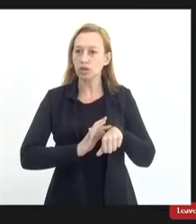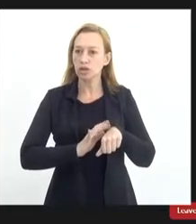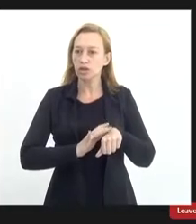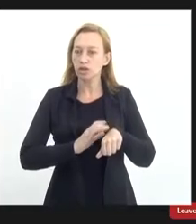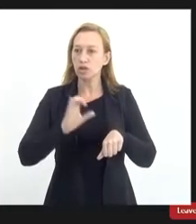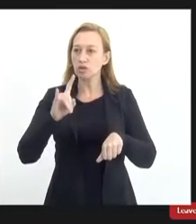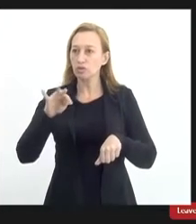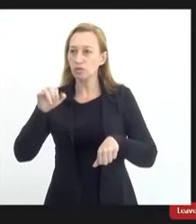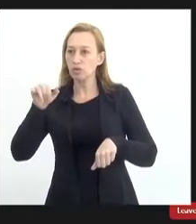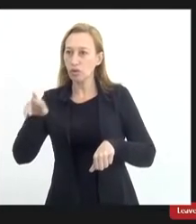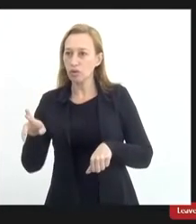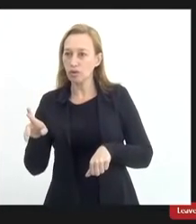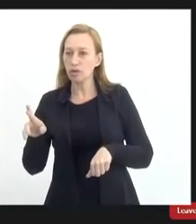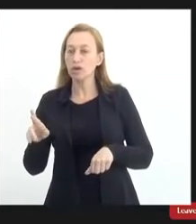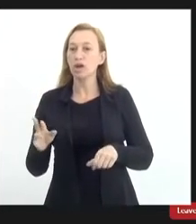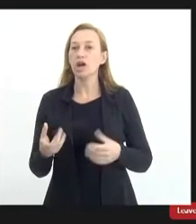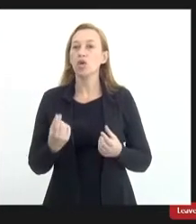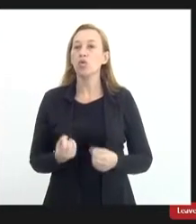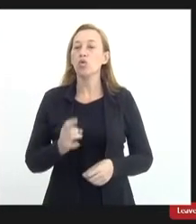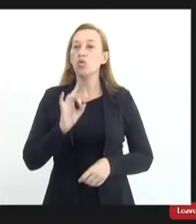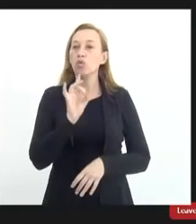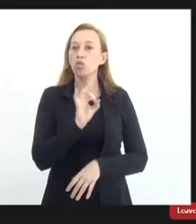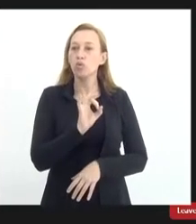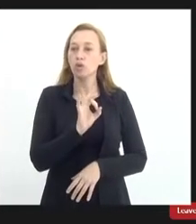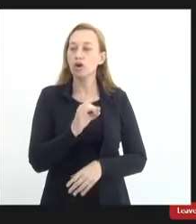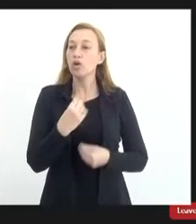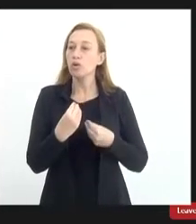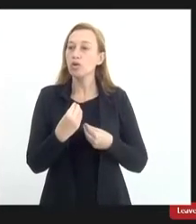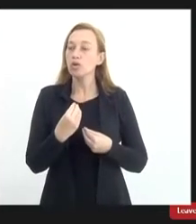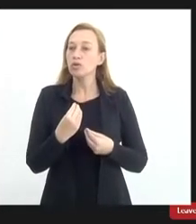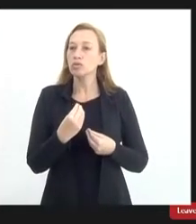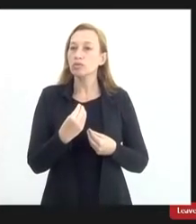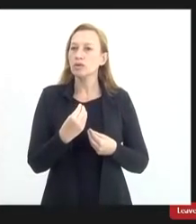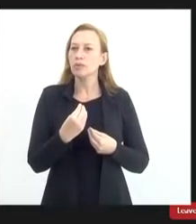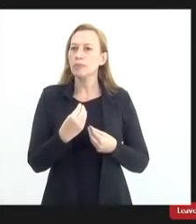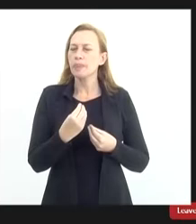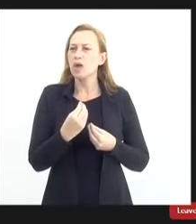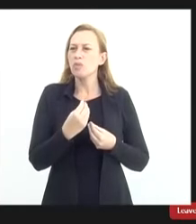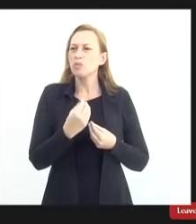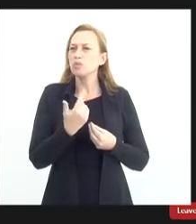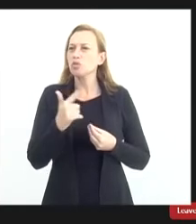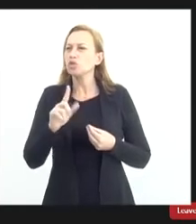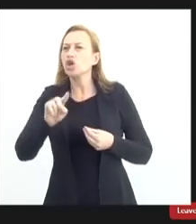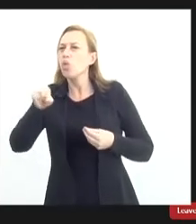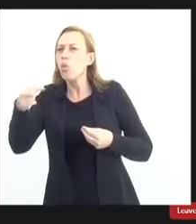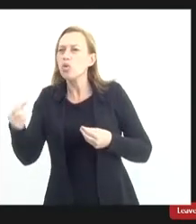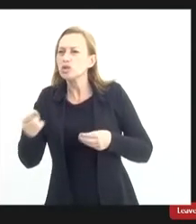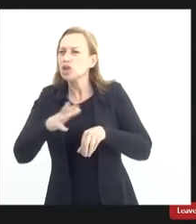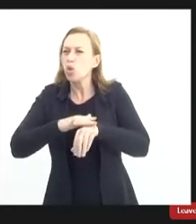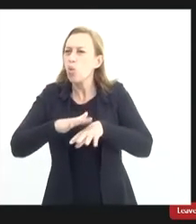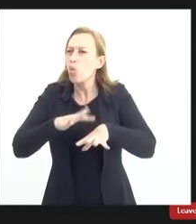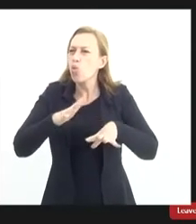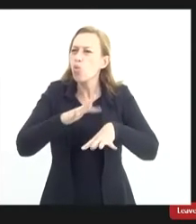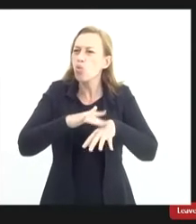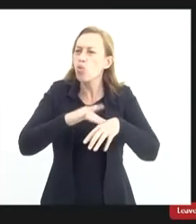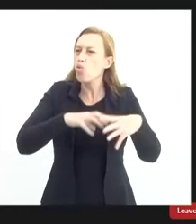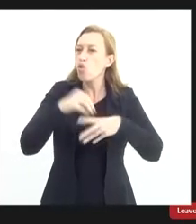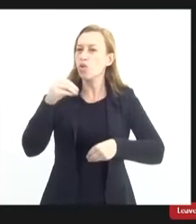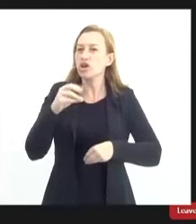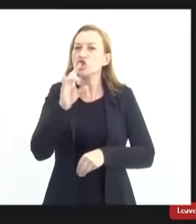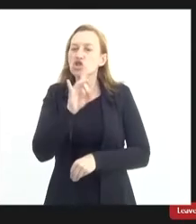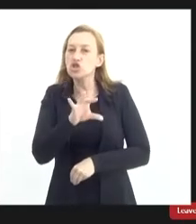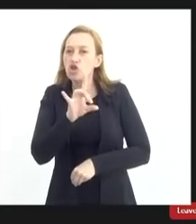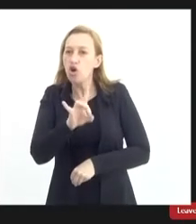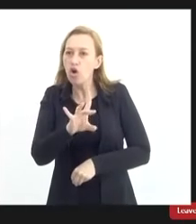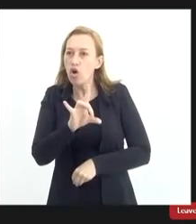única forma de cura. Essa doença não tem outra cura. A cura é o transplante.